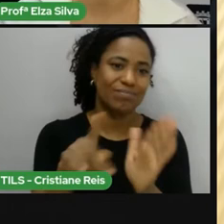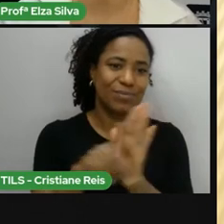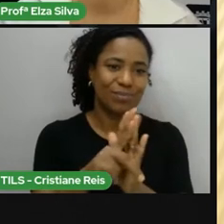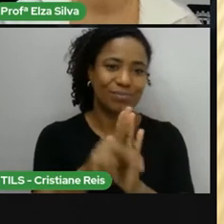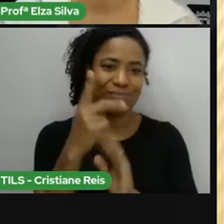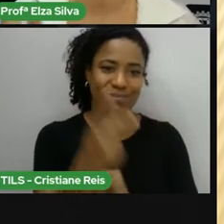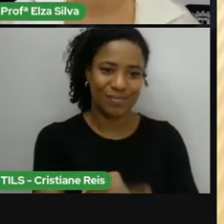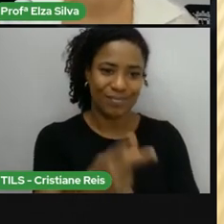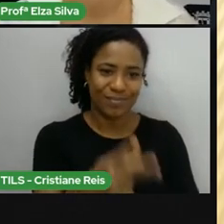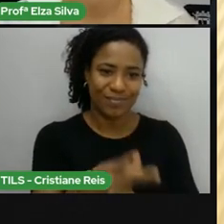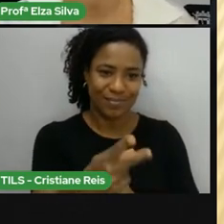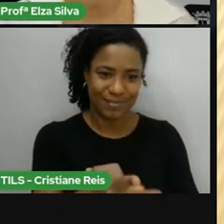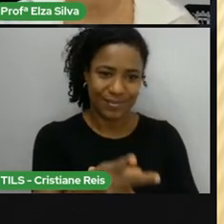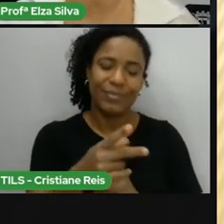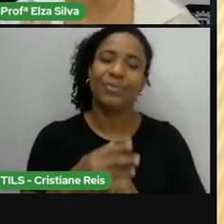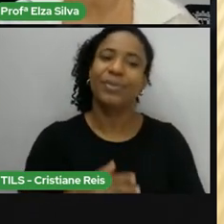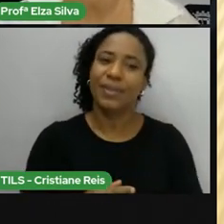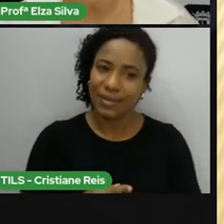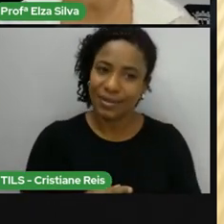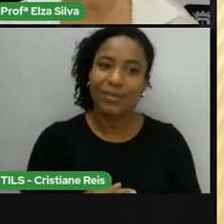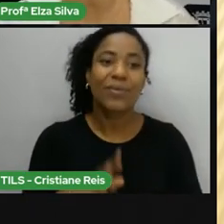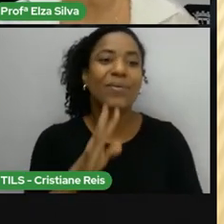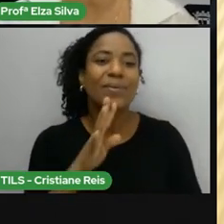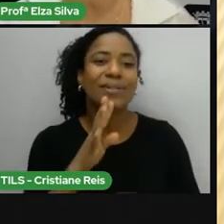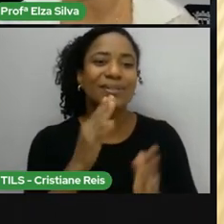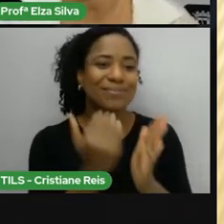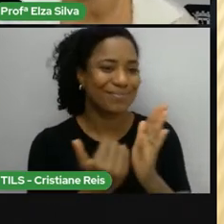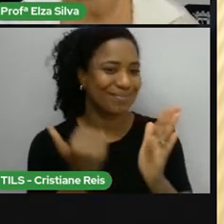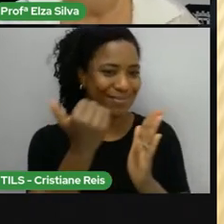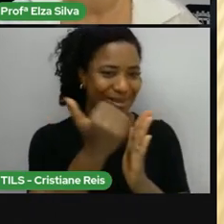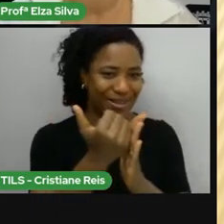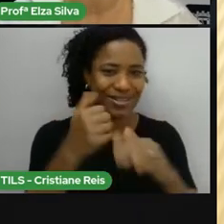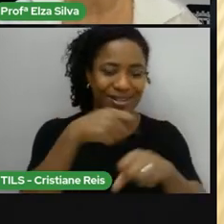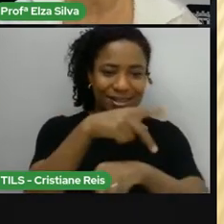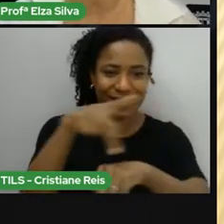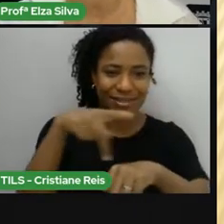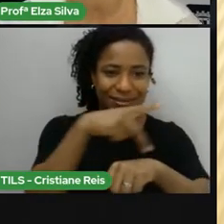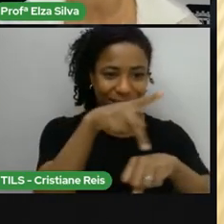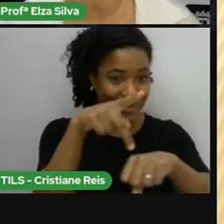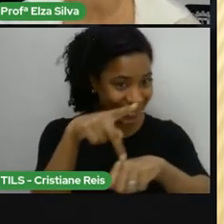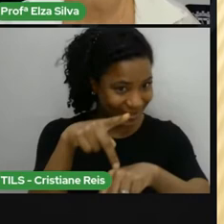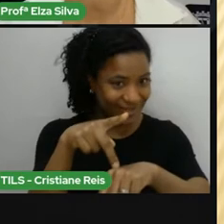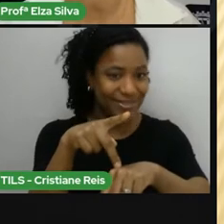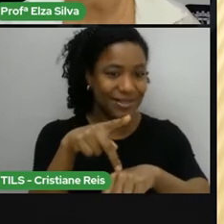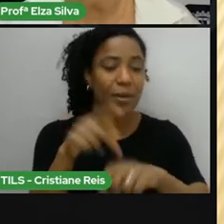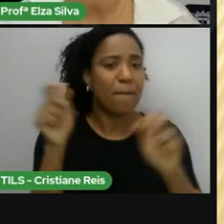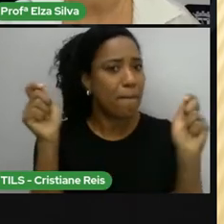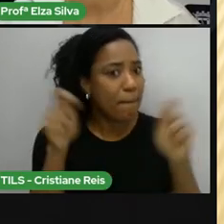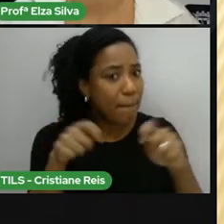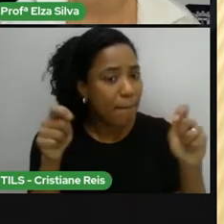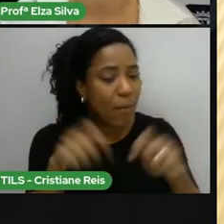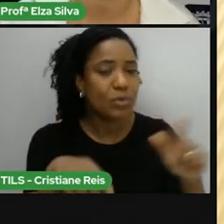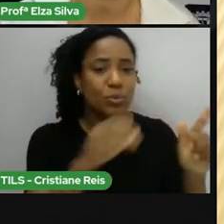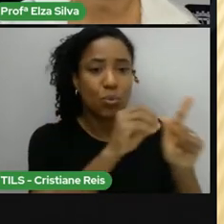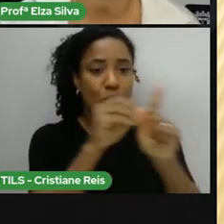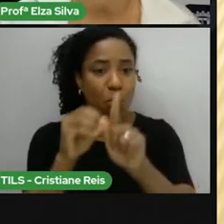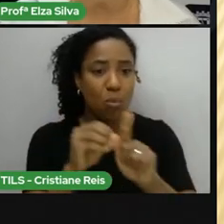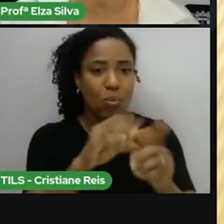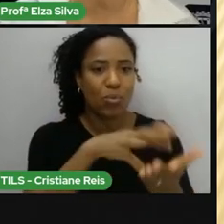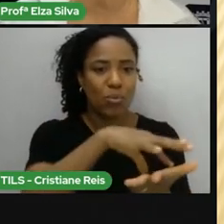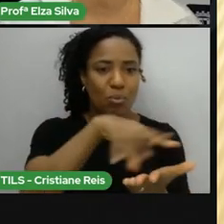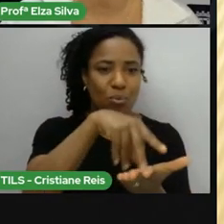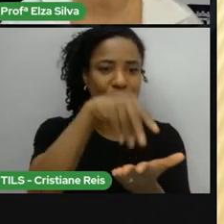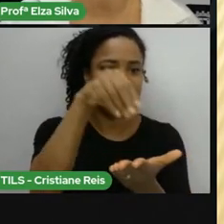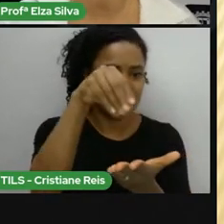esse país Lembrando Que vocês Podem Explorar Mais ainda As ferramentas Do Google Arts